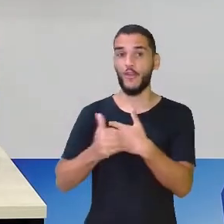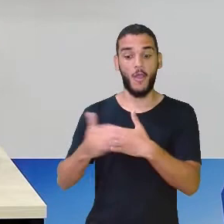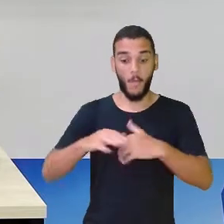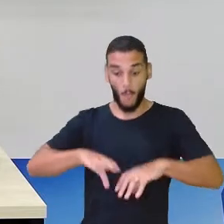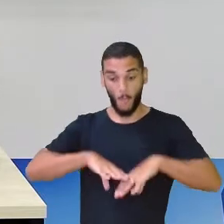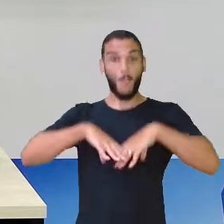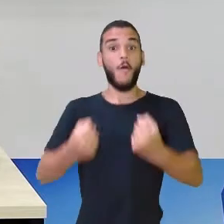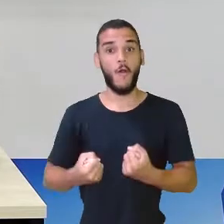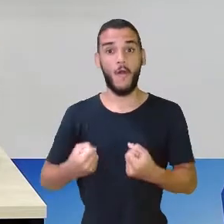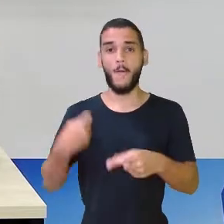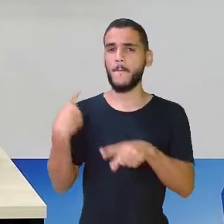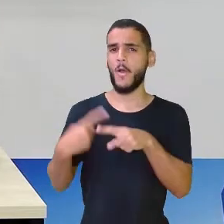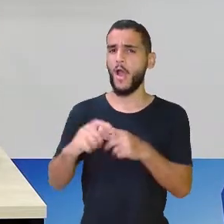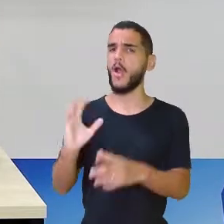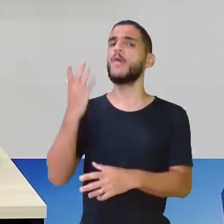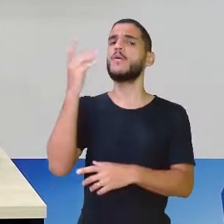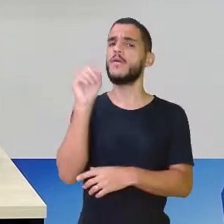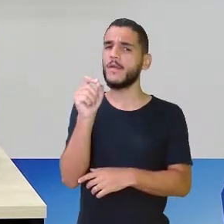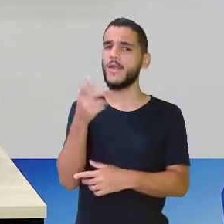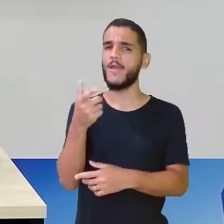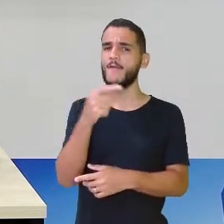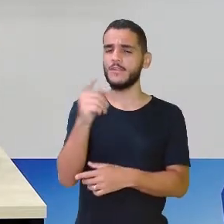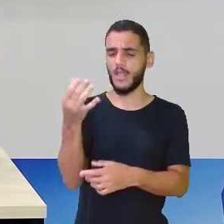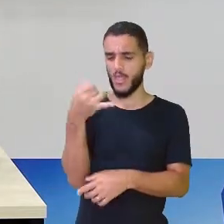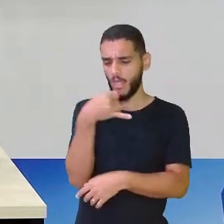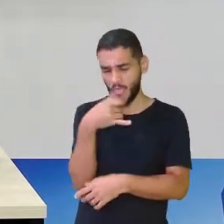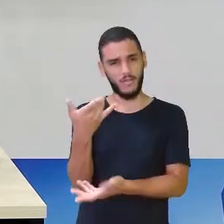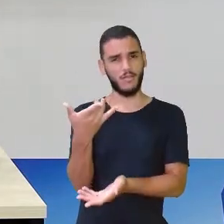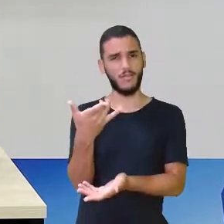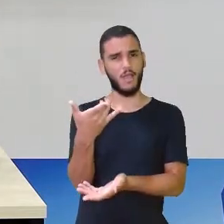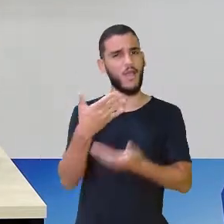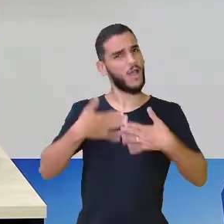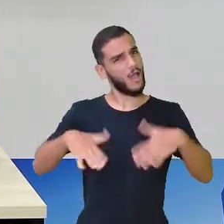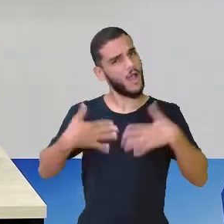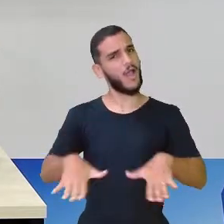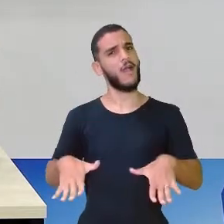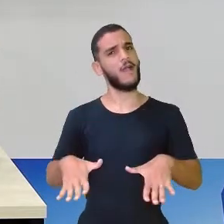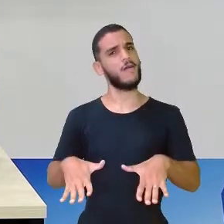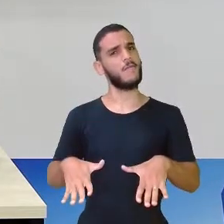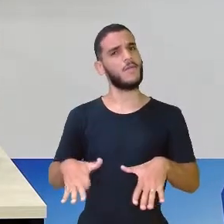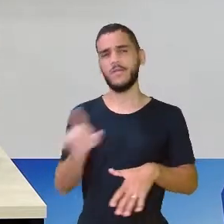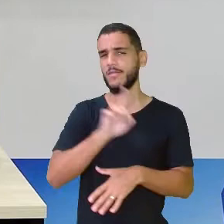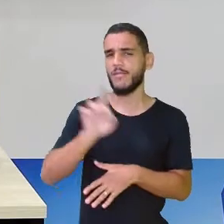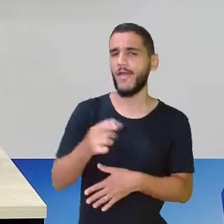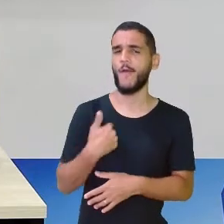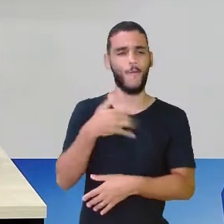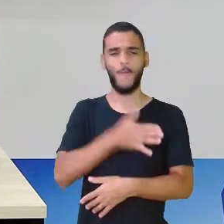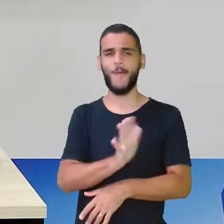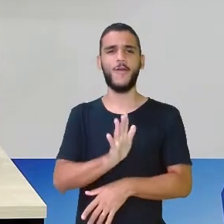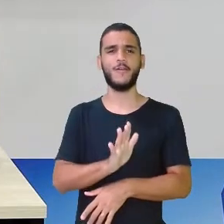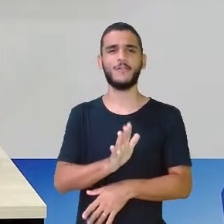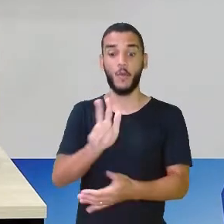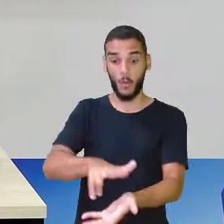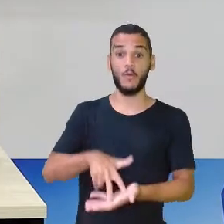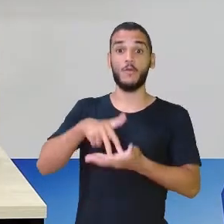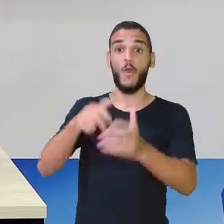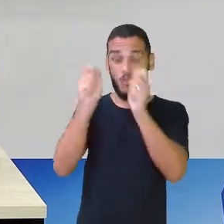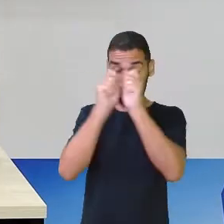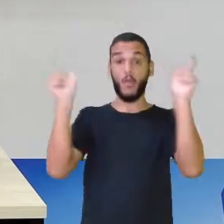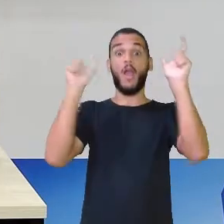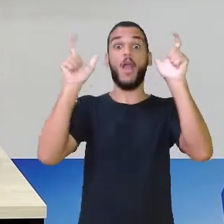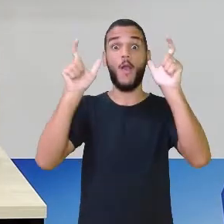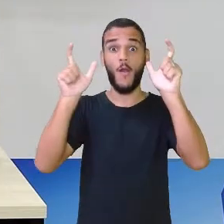acontecendo. Estão com aí falta de coragem pra digitar? Não, olha que eu não gosto não. Levanta, se tá com